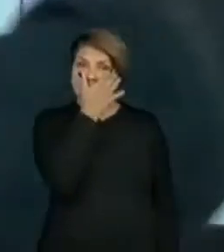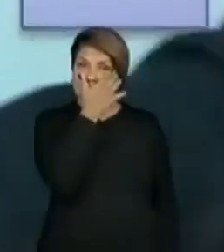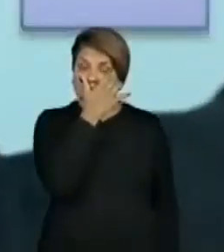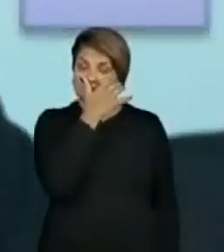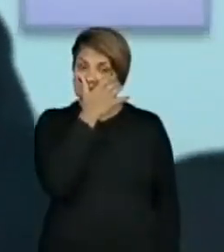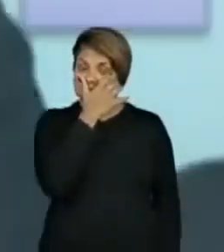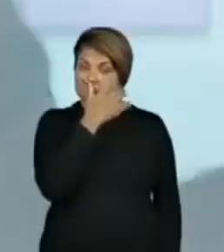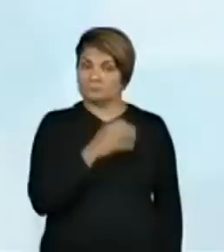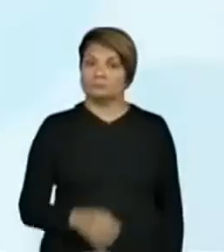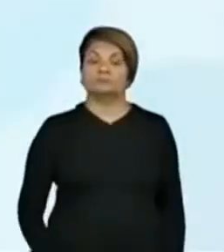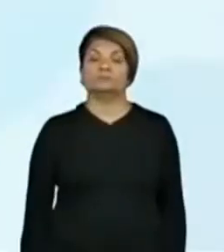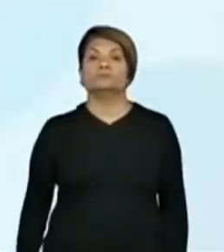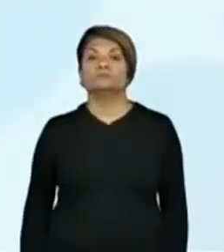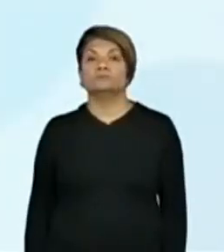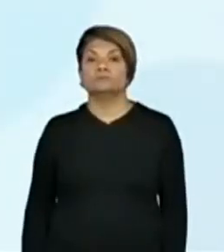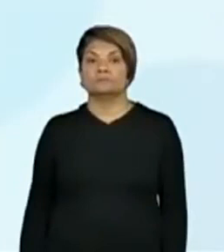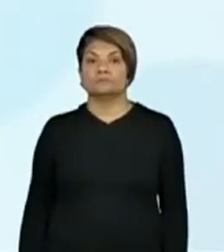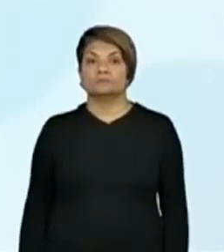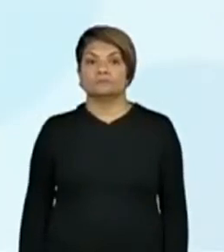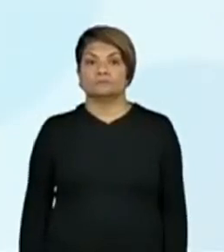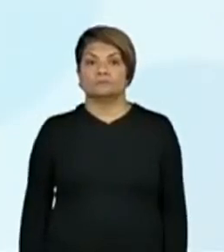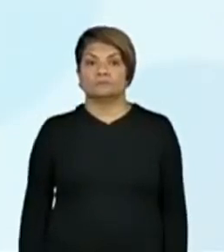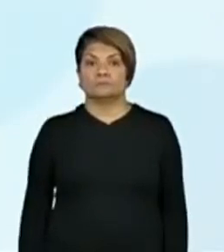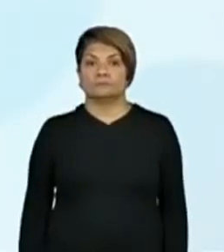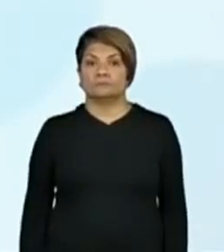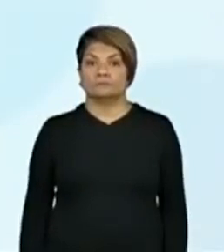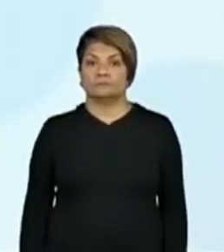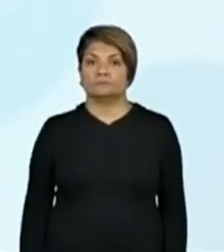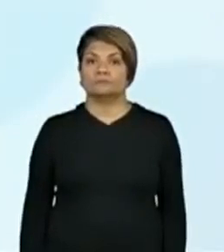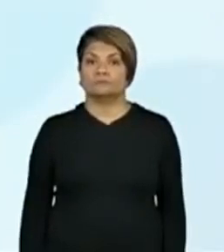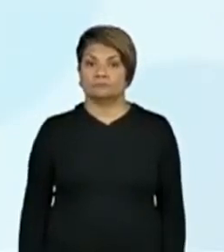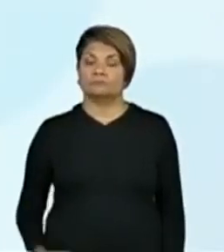colocar o 1 no final. No final. Nós vamos formar